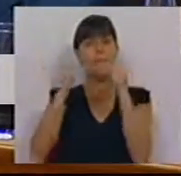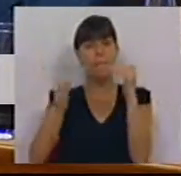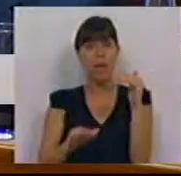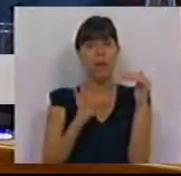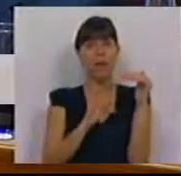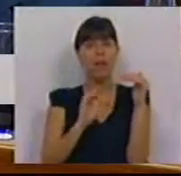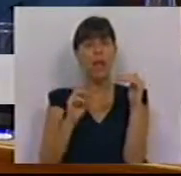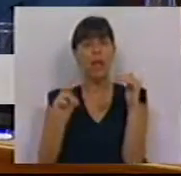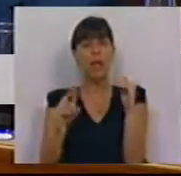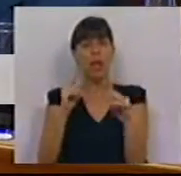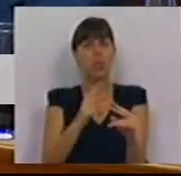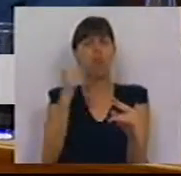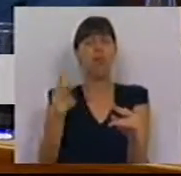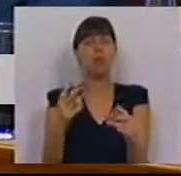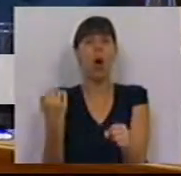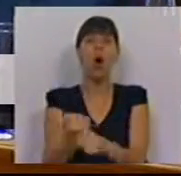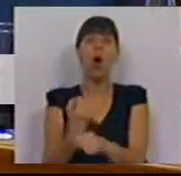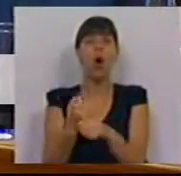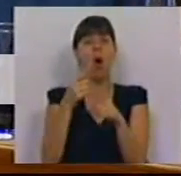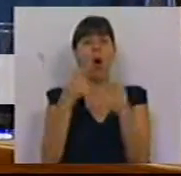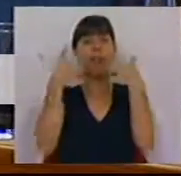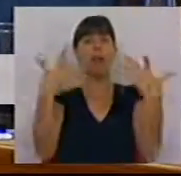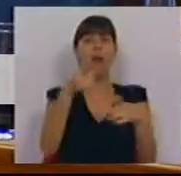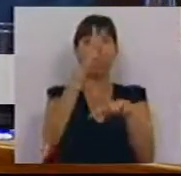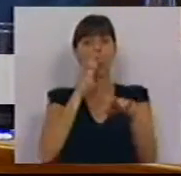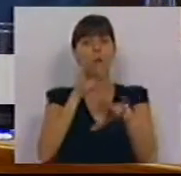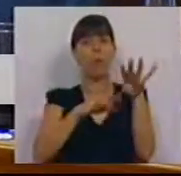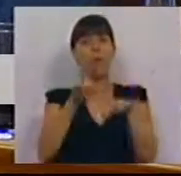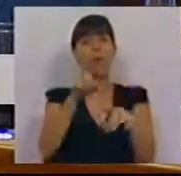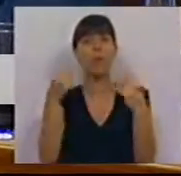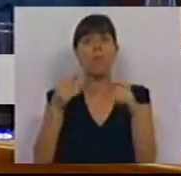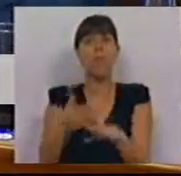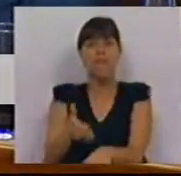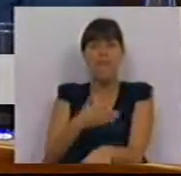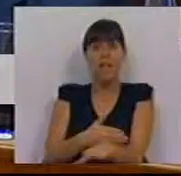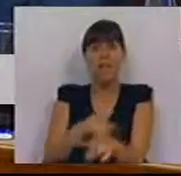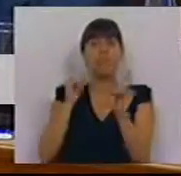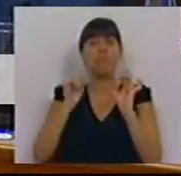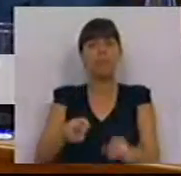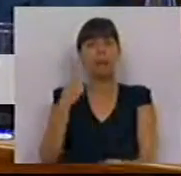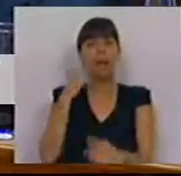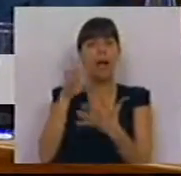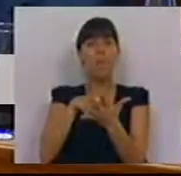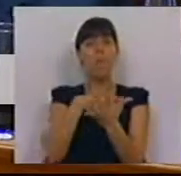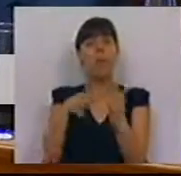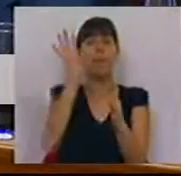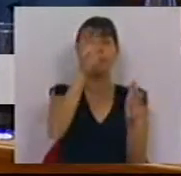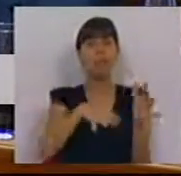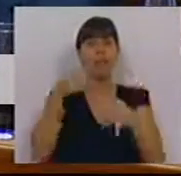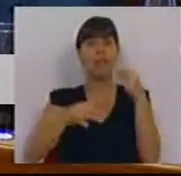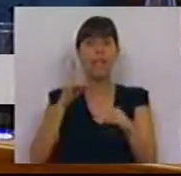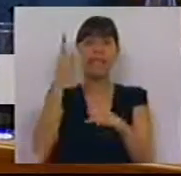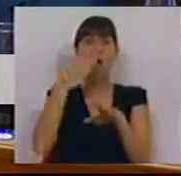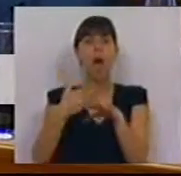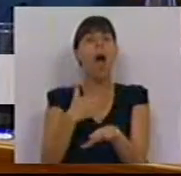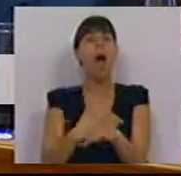403 em dois anos obra desde o governo só nas vésperas da entrada em vigor do mapa judiciário seis dias